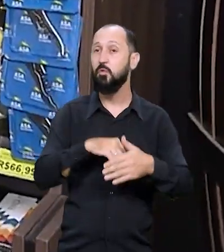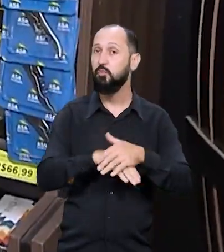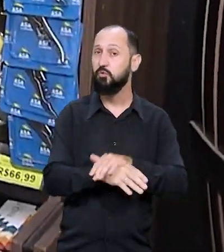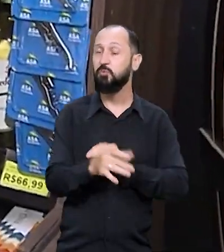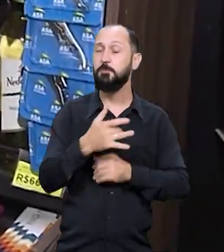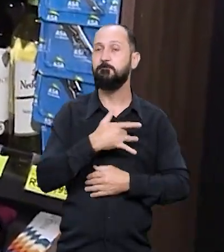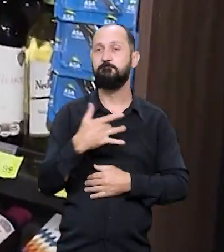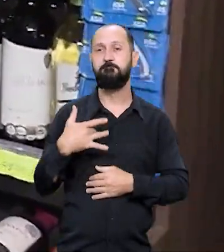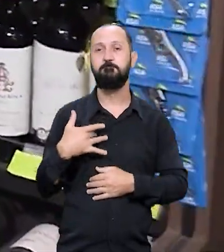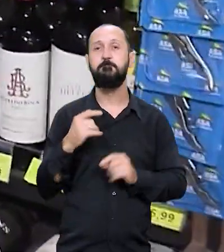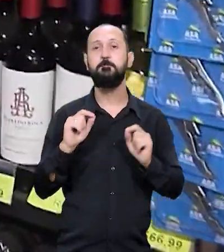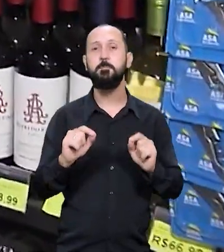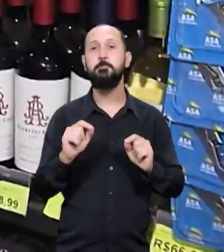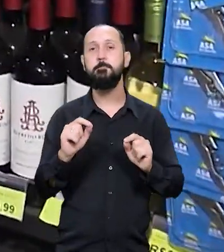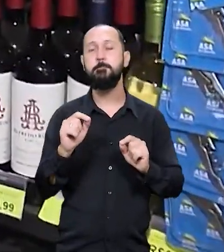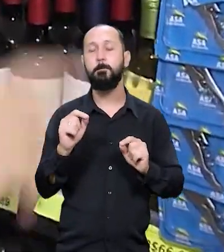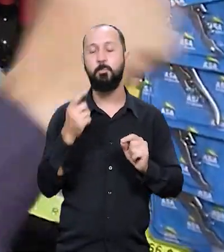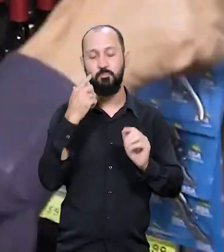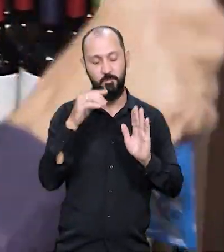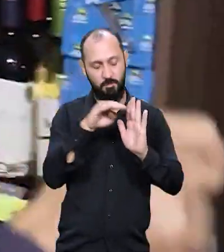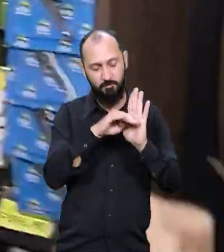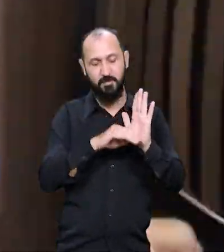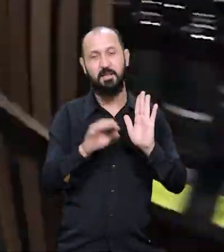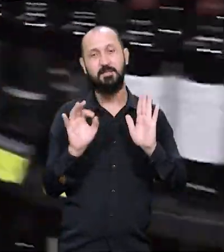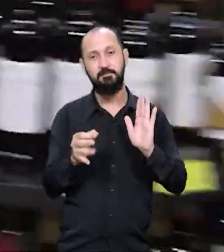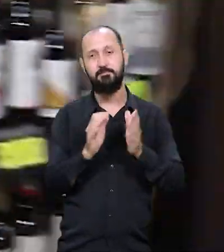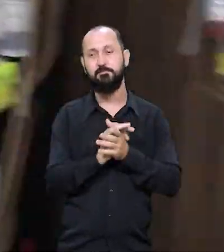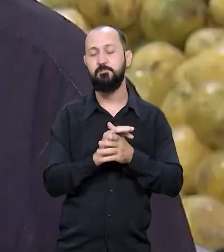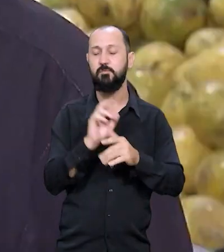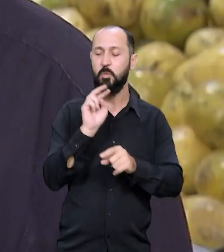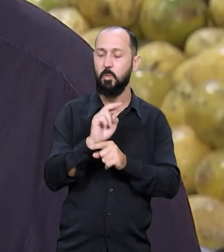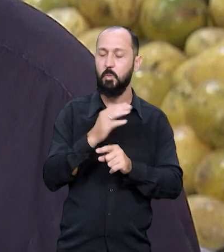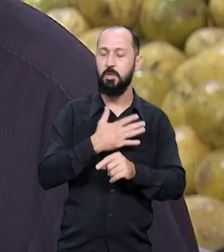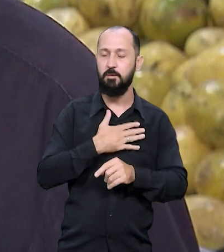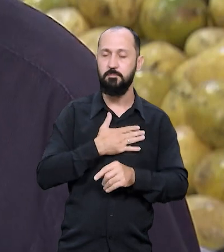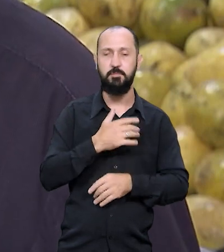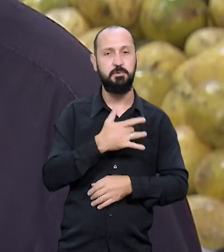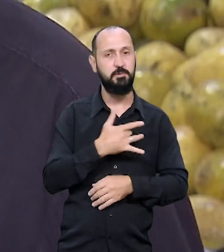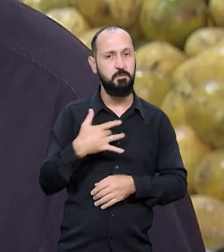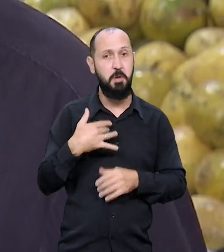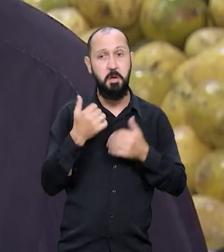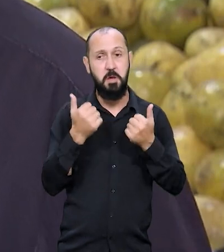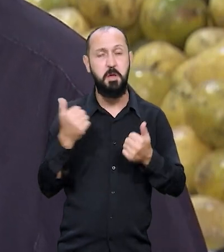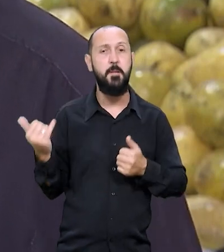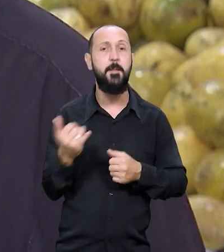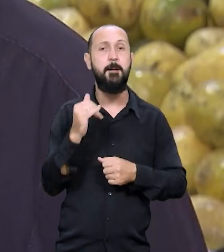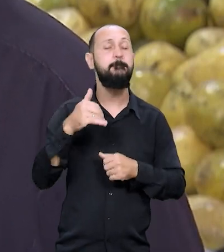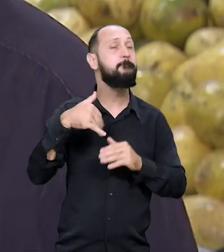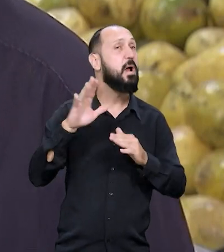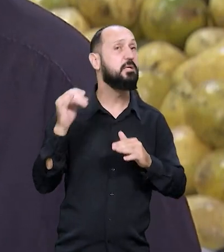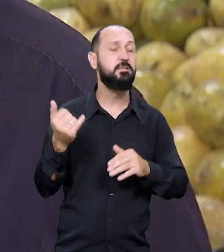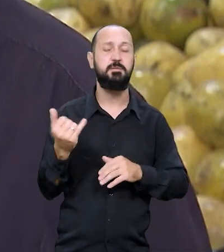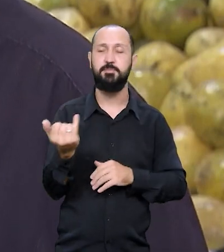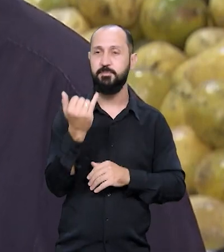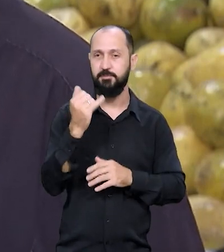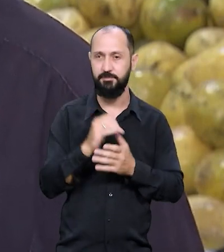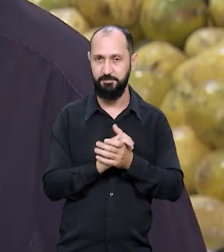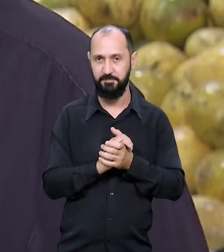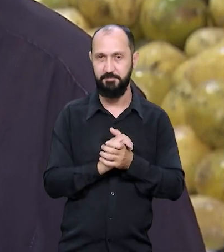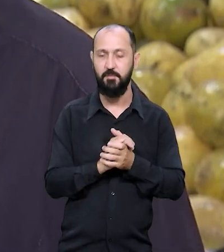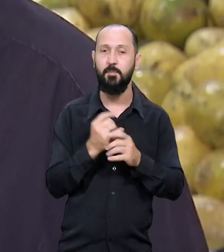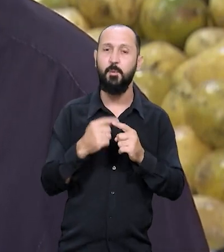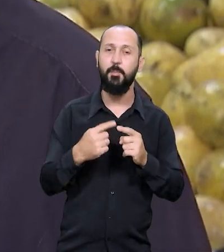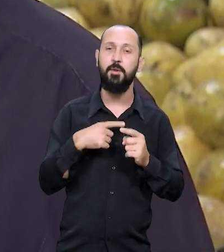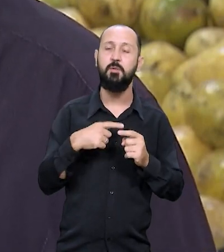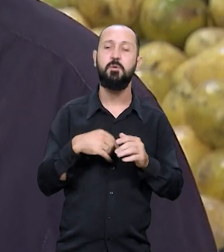de hábitos saudáveis. É a tal receitinha que dá certo. Cuidar da saúde é muito importante ou até o mais importante.